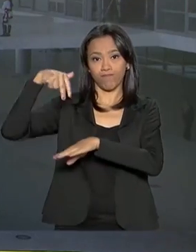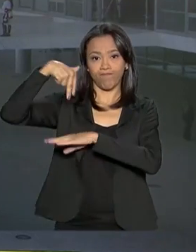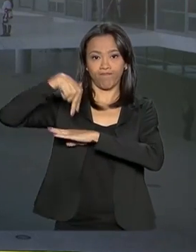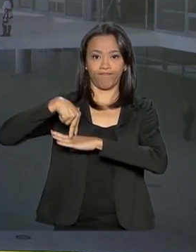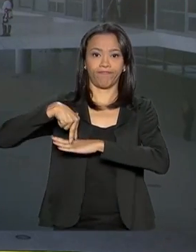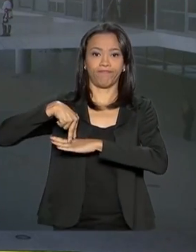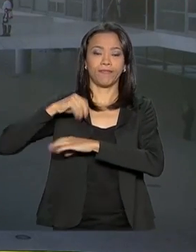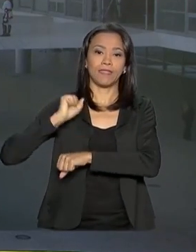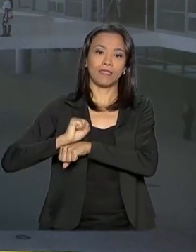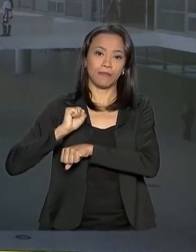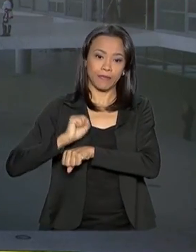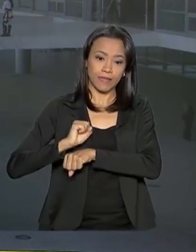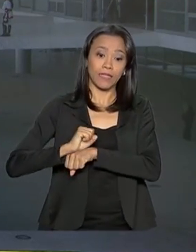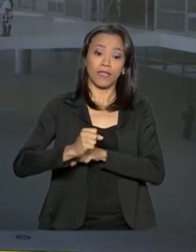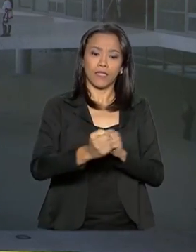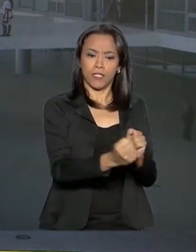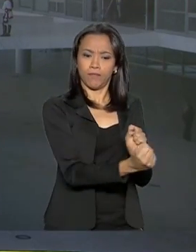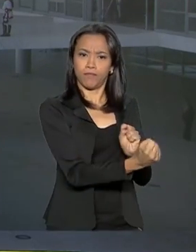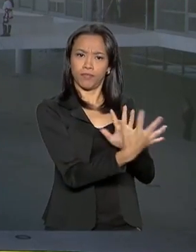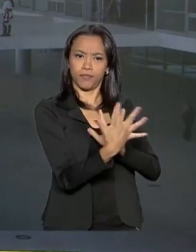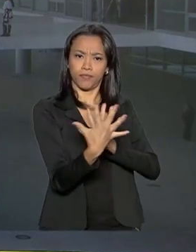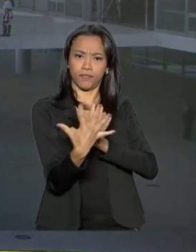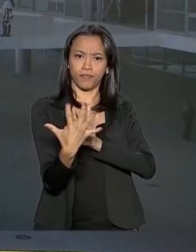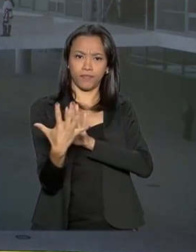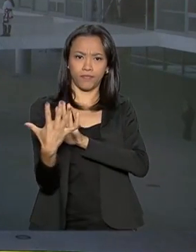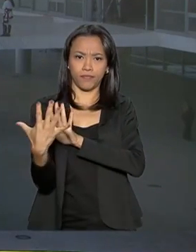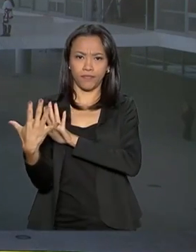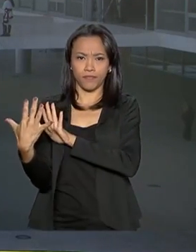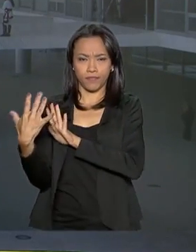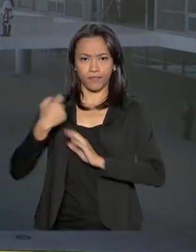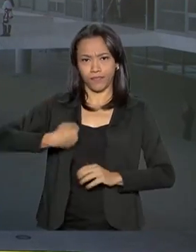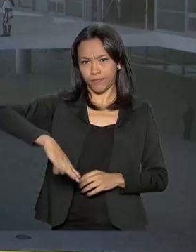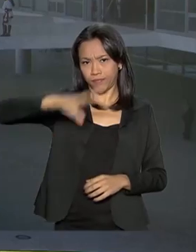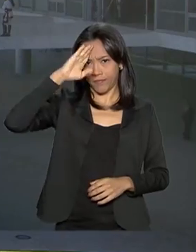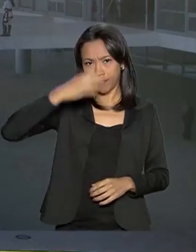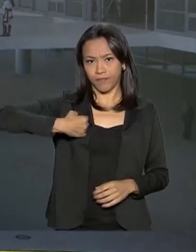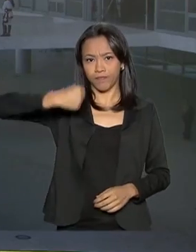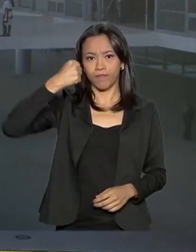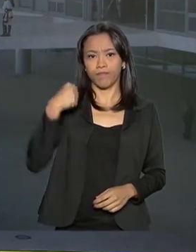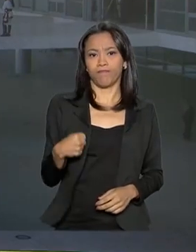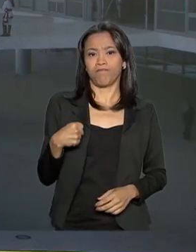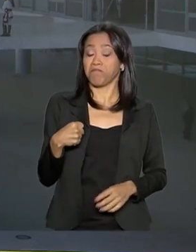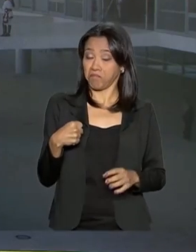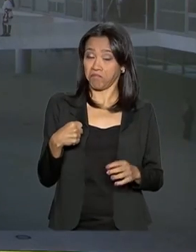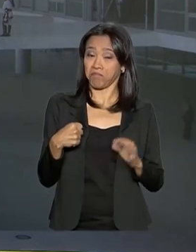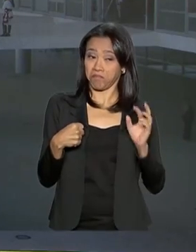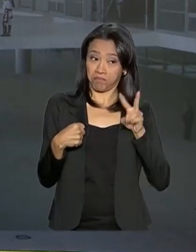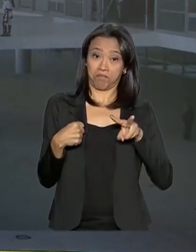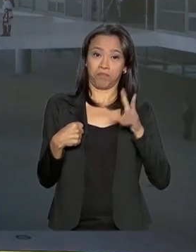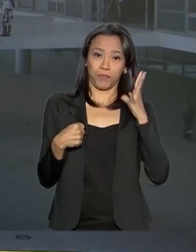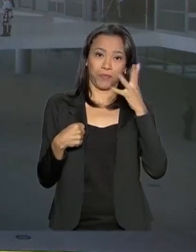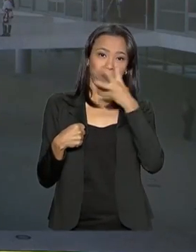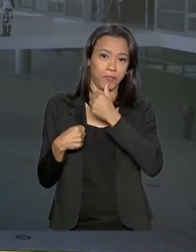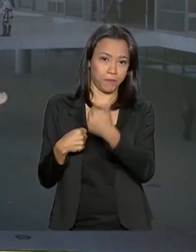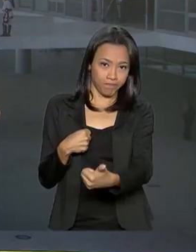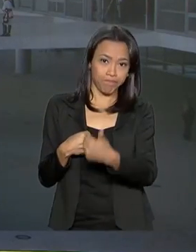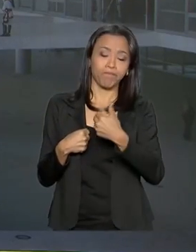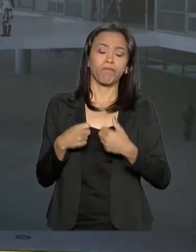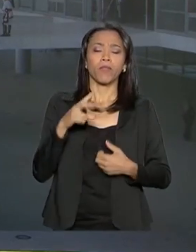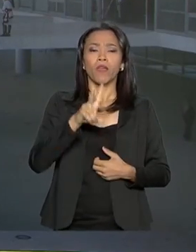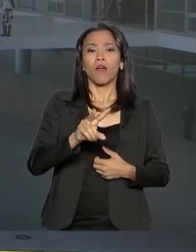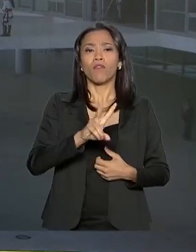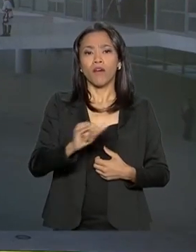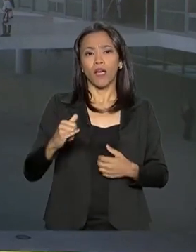posicionados os dragões da independência. É uma cena bem bonita. O presidente Jair Bolsonaro vai recebê-lo no